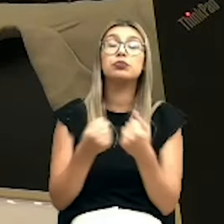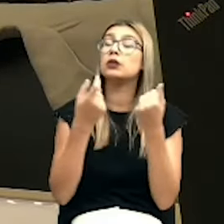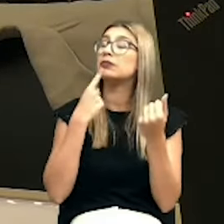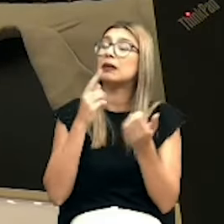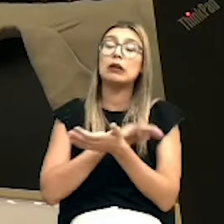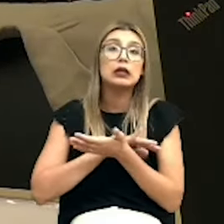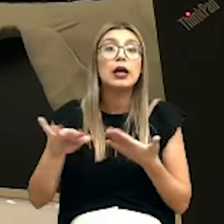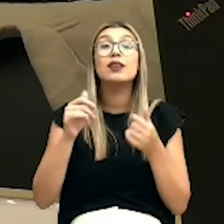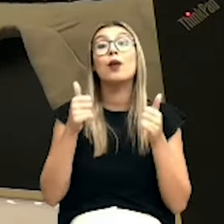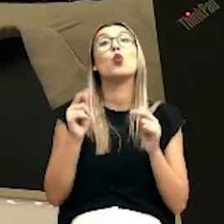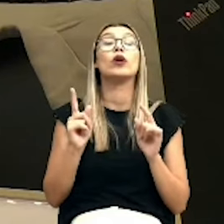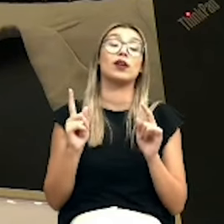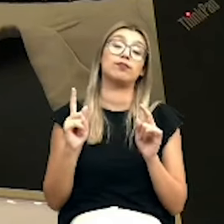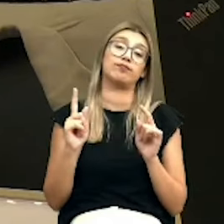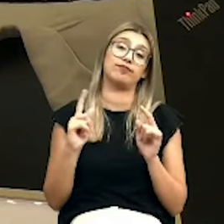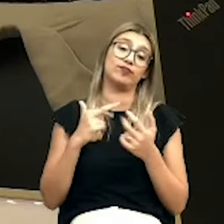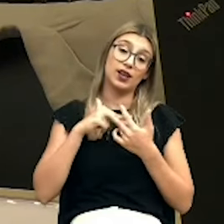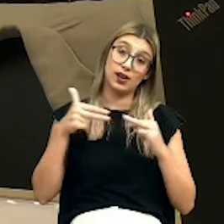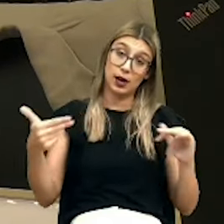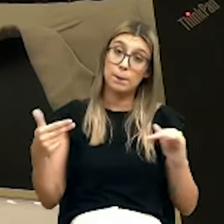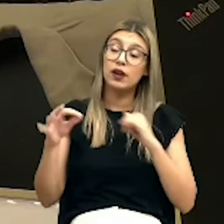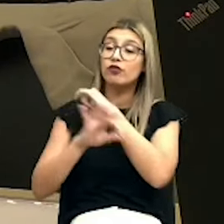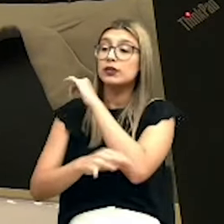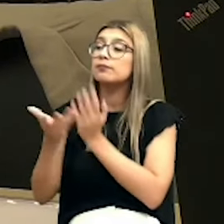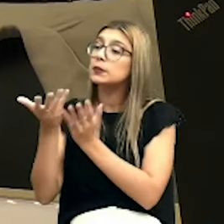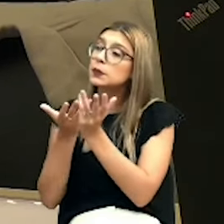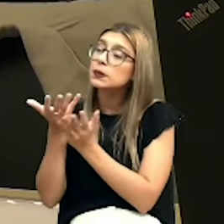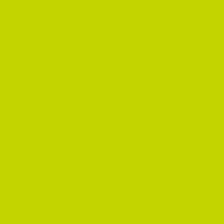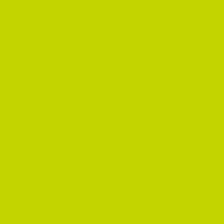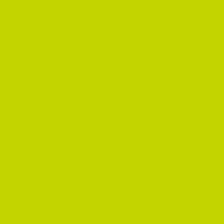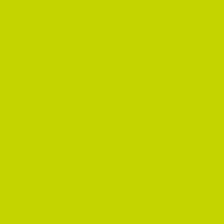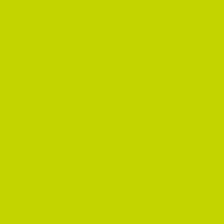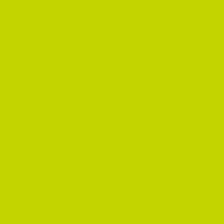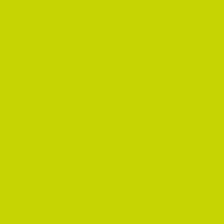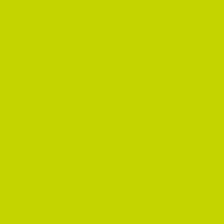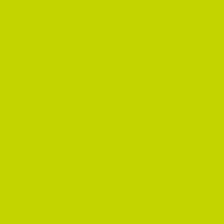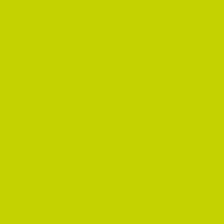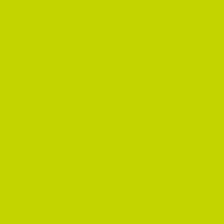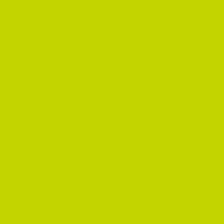muito bom que a Câmara conseguisse, com a Junta, resolver esta questão. Muito obrigada. Obrigada.